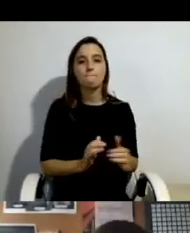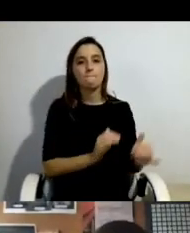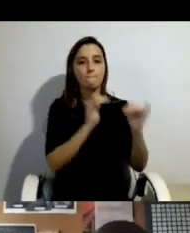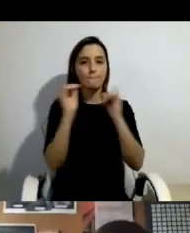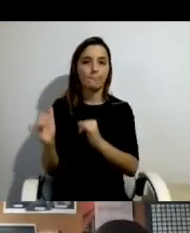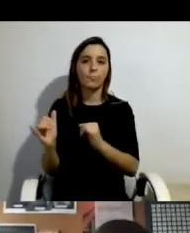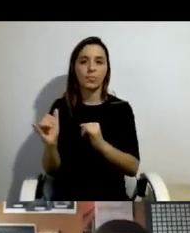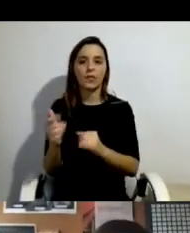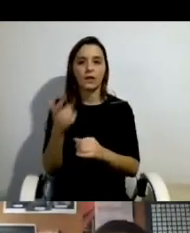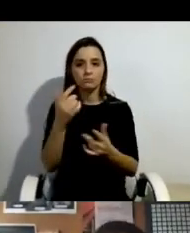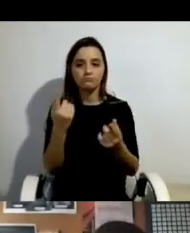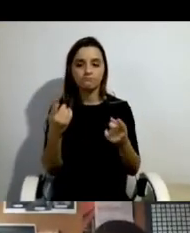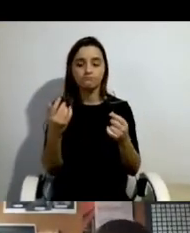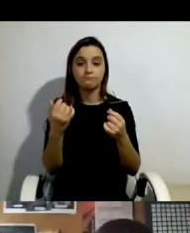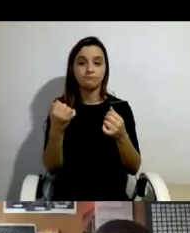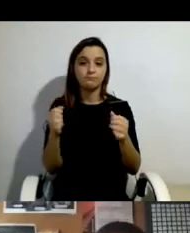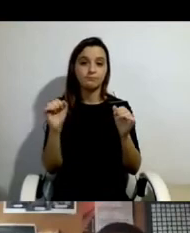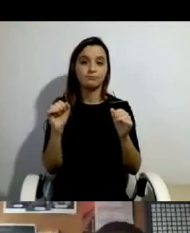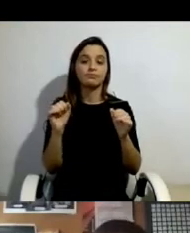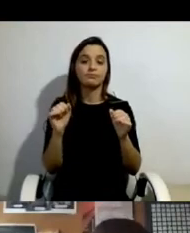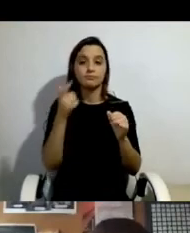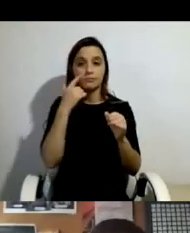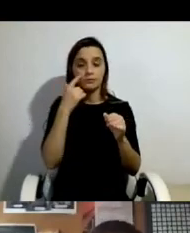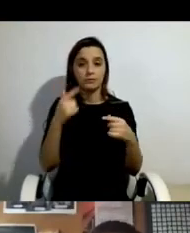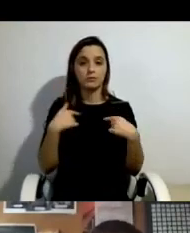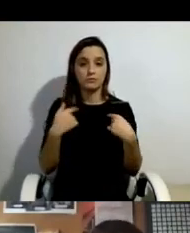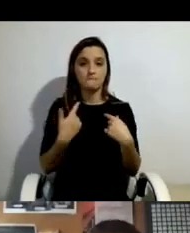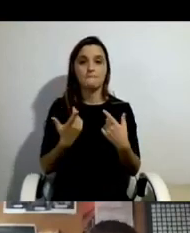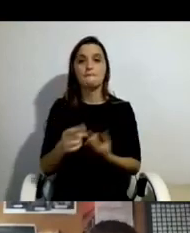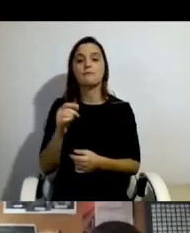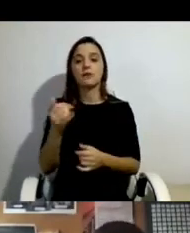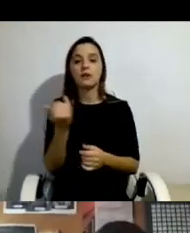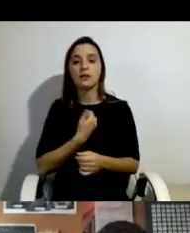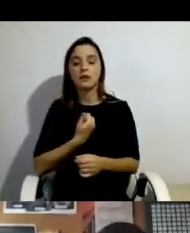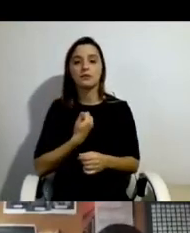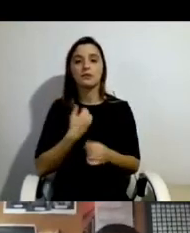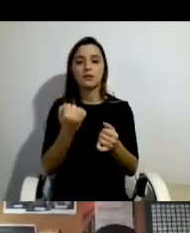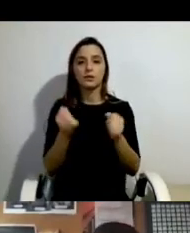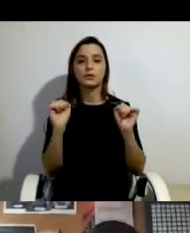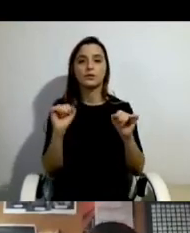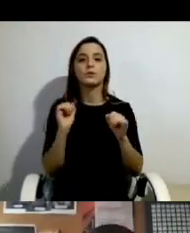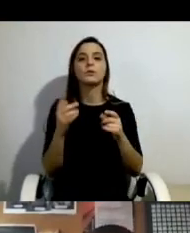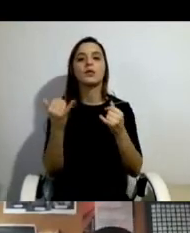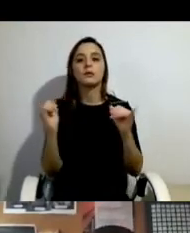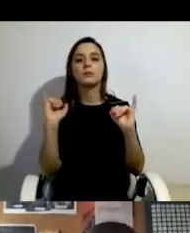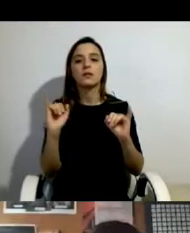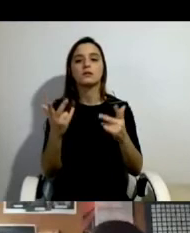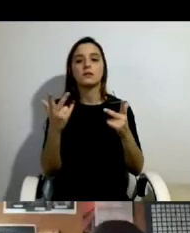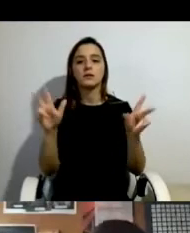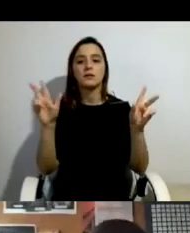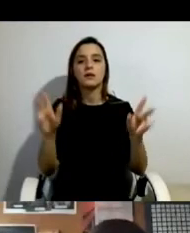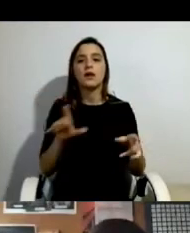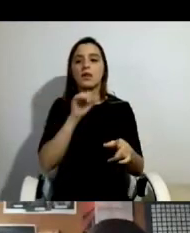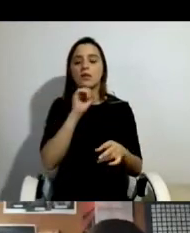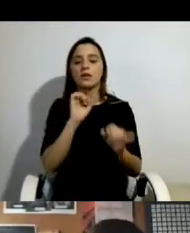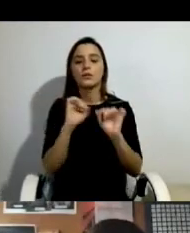a questão do autoconhecimento, da identidade, autonomia, da independência, da liberdade, a construção de laços